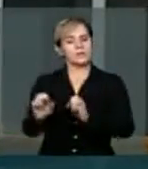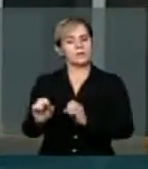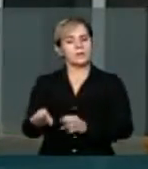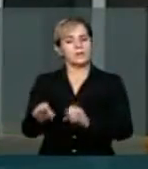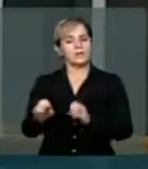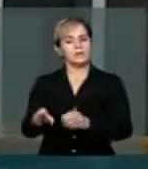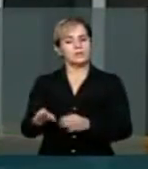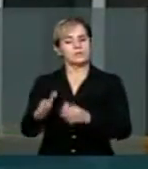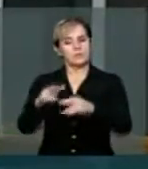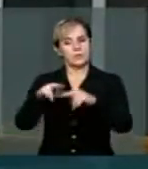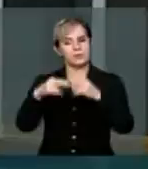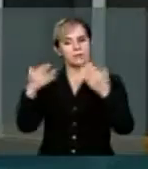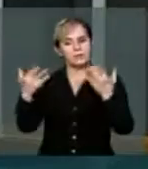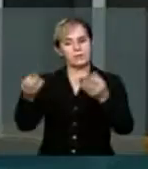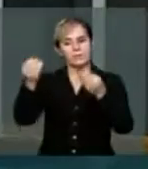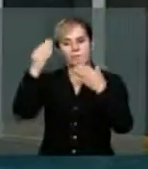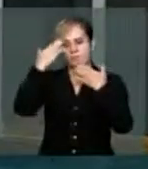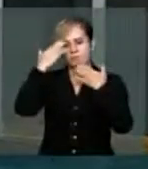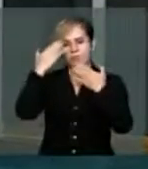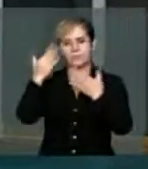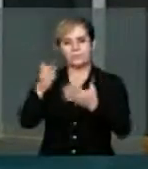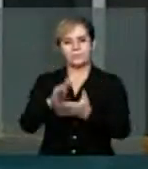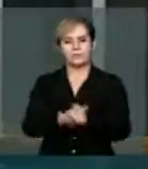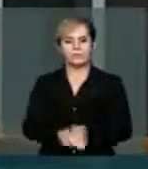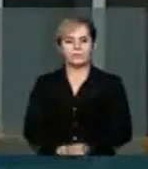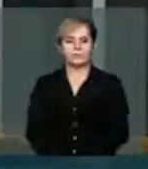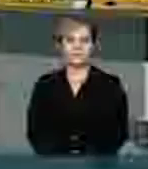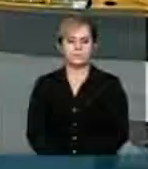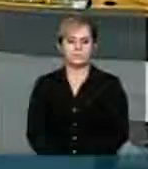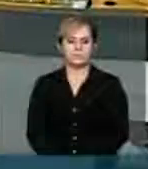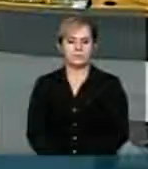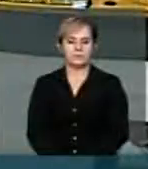presidente, muito obrigada e peço ampla divulgação. Beleza, eu vou falar aqui agora que o montador...